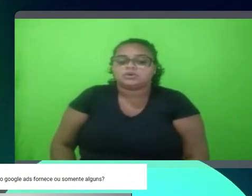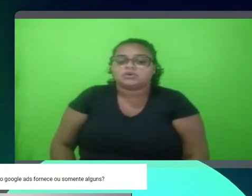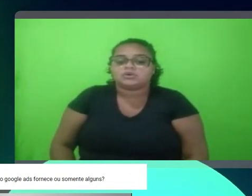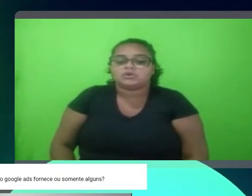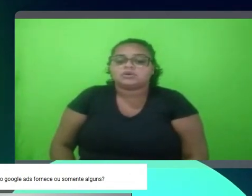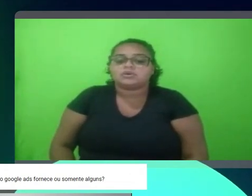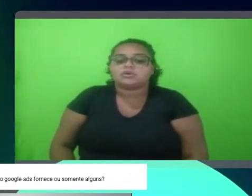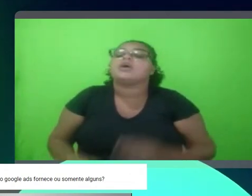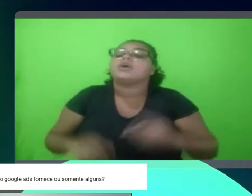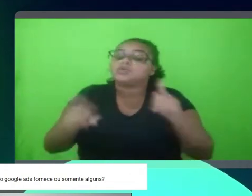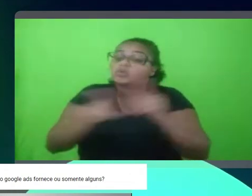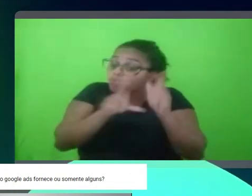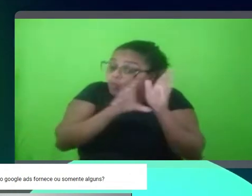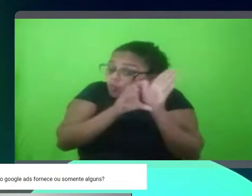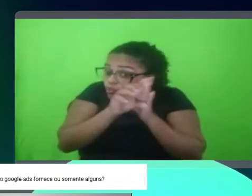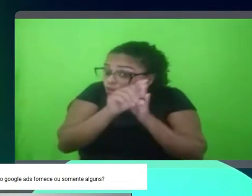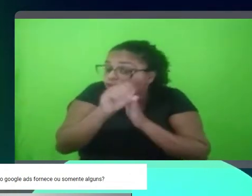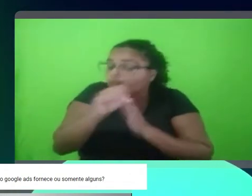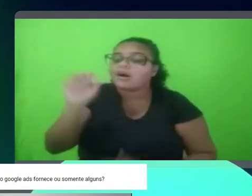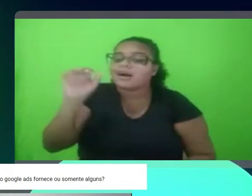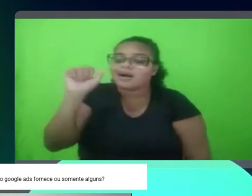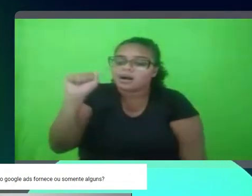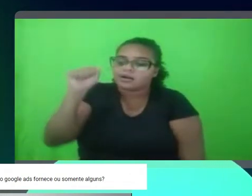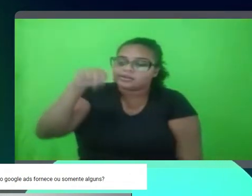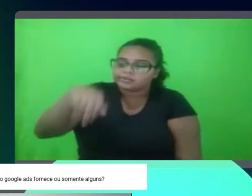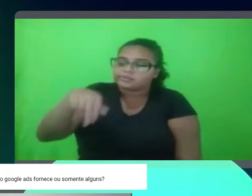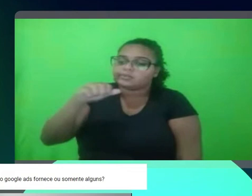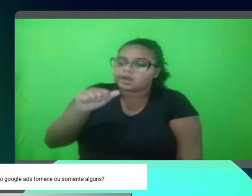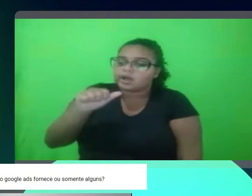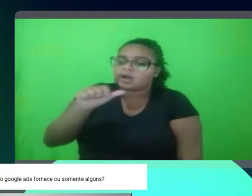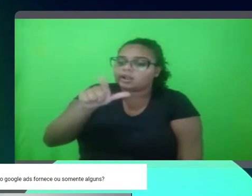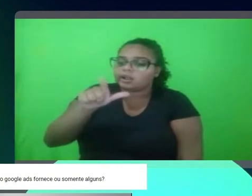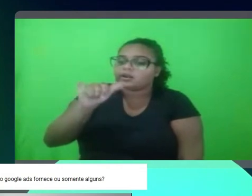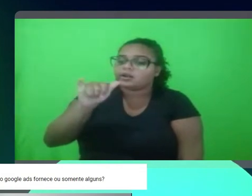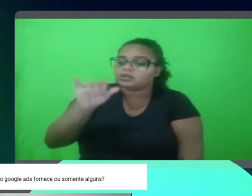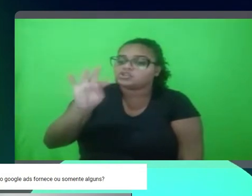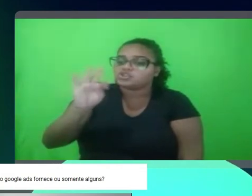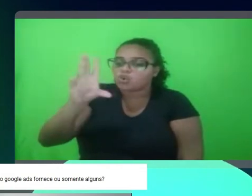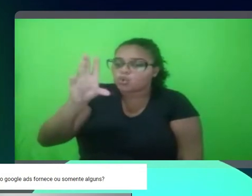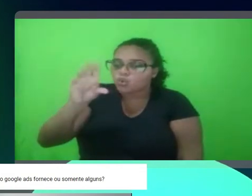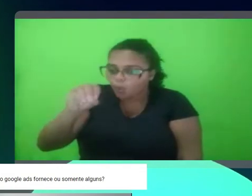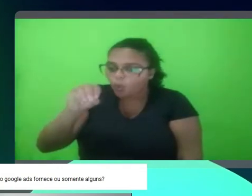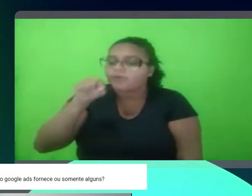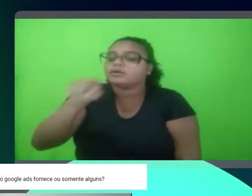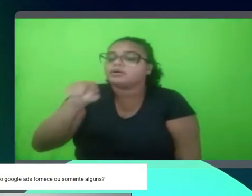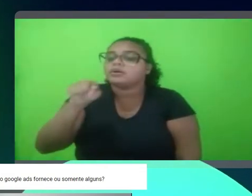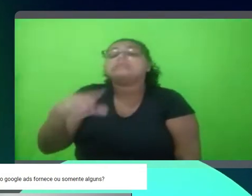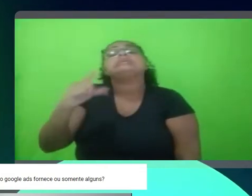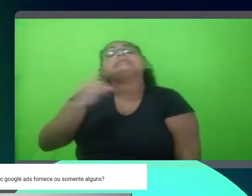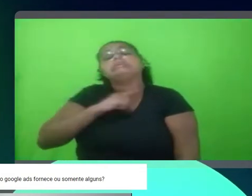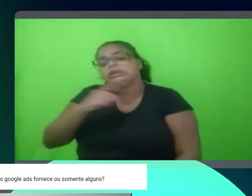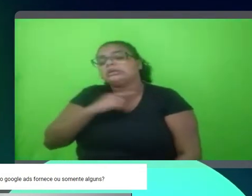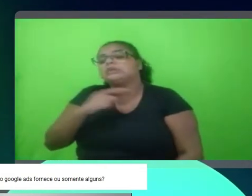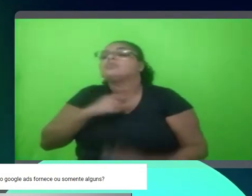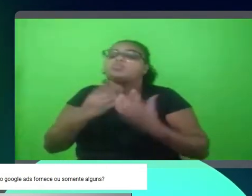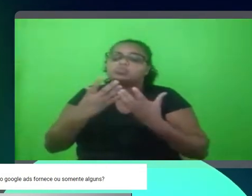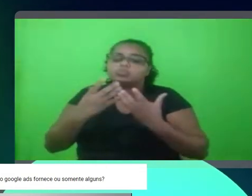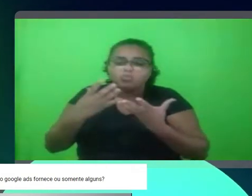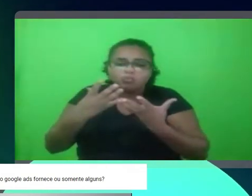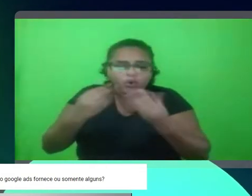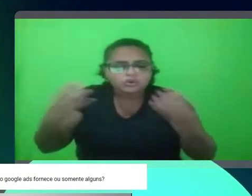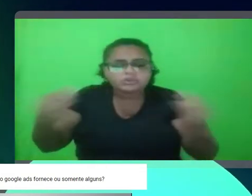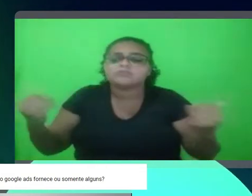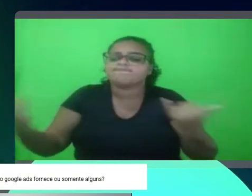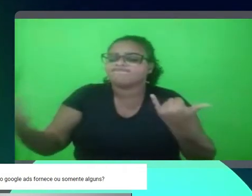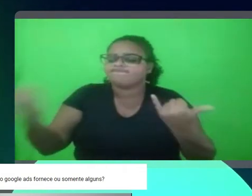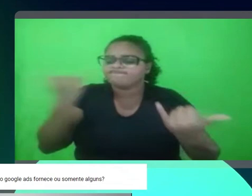A gente coleta através do Google Analytics, tá? Não é do Google Ads. A gente também coleta do Ads, mas são coisas diferentes, tá? A gente tem toda uma gama aí